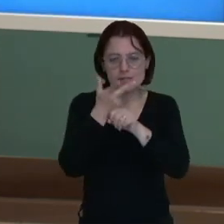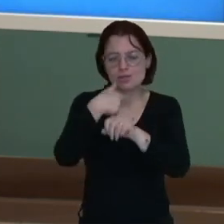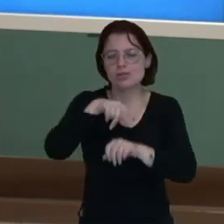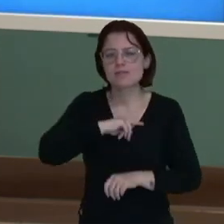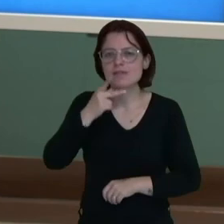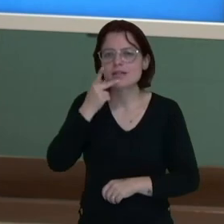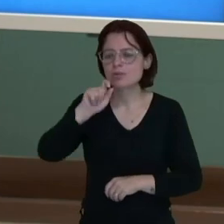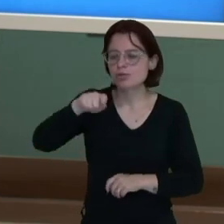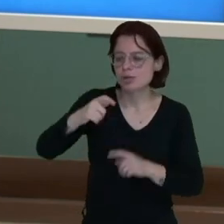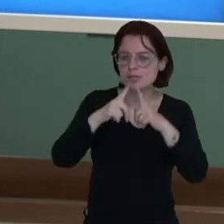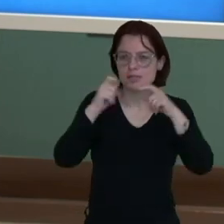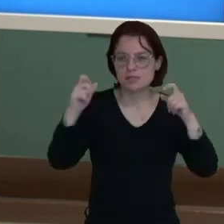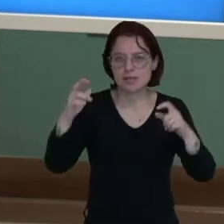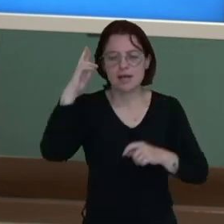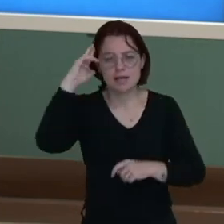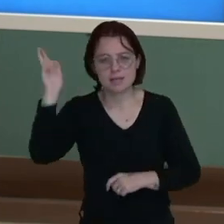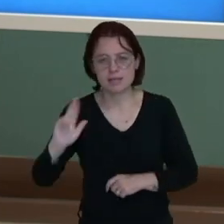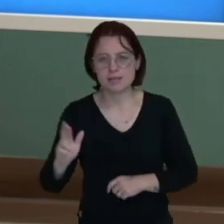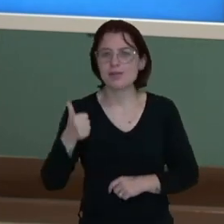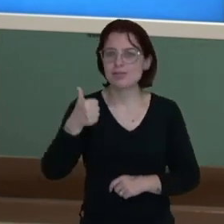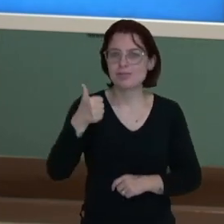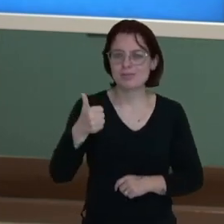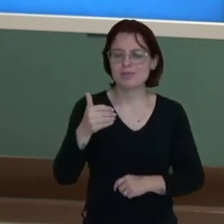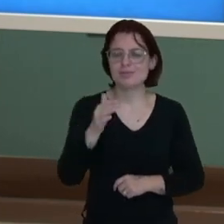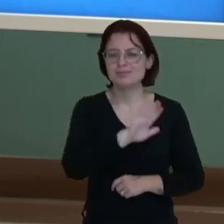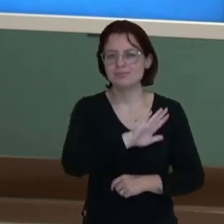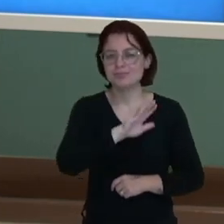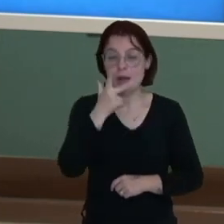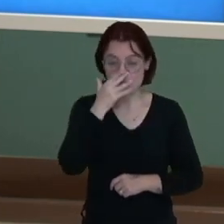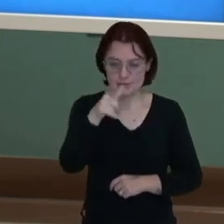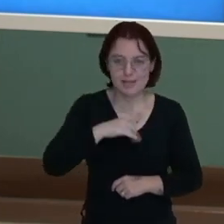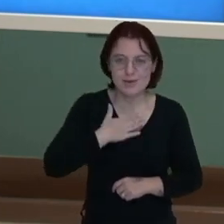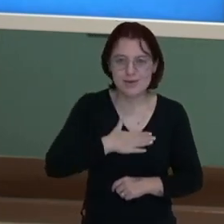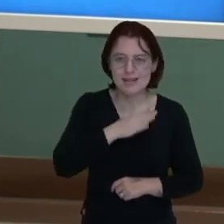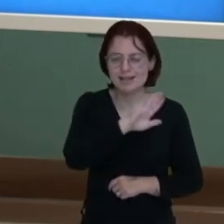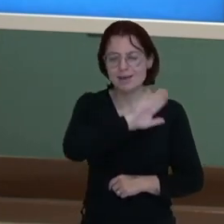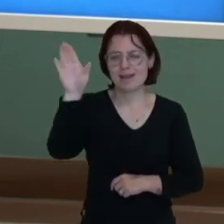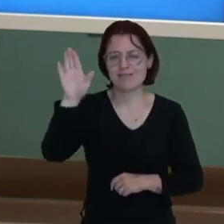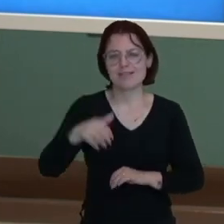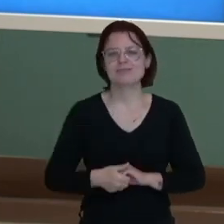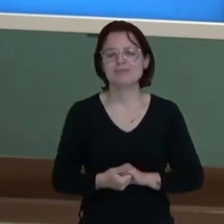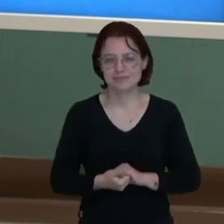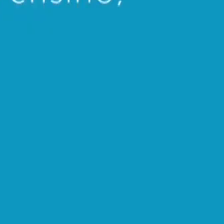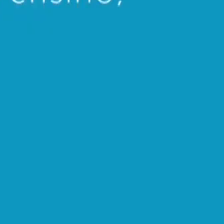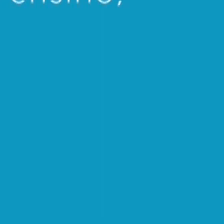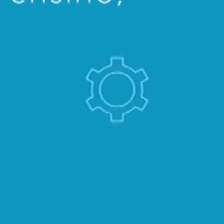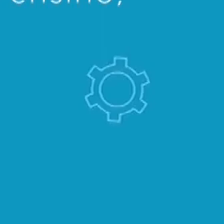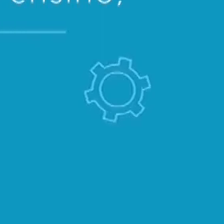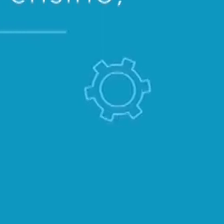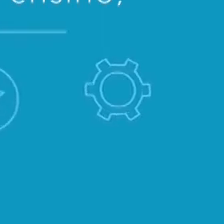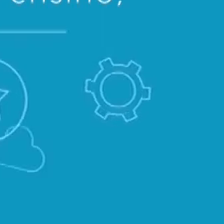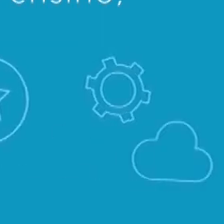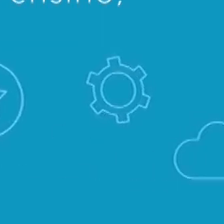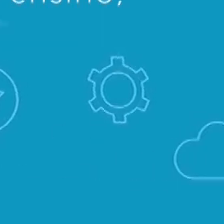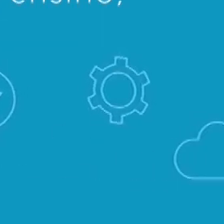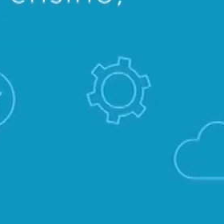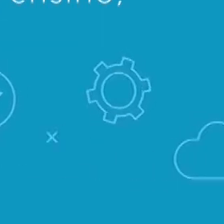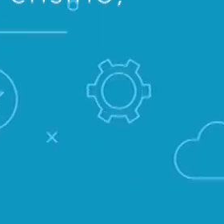sobre ciência, razão e otimismo. Espero que vocês tenham gostado. Até breve! Transcrição